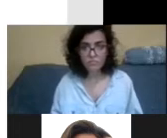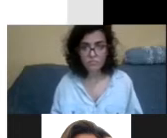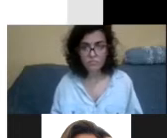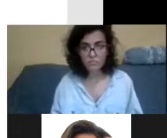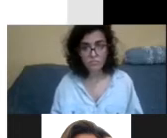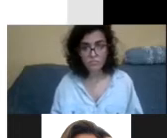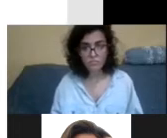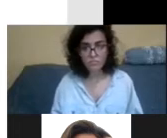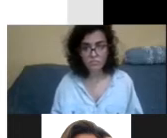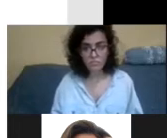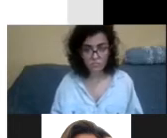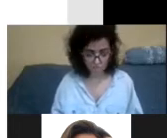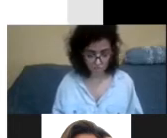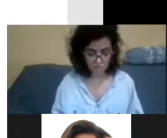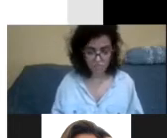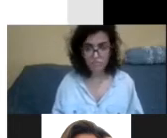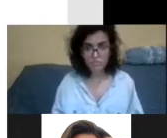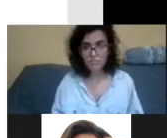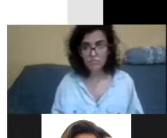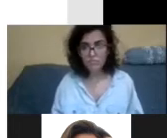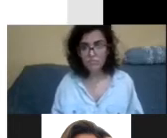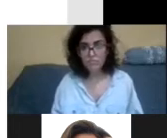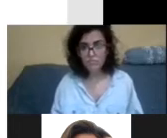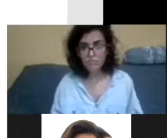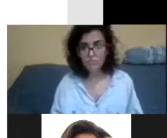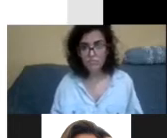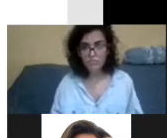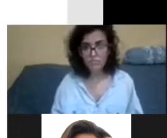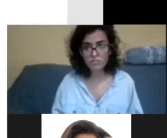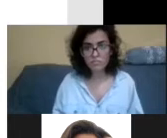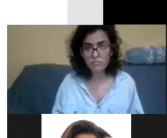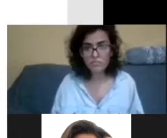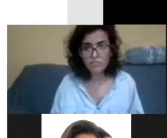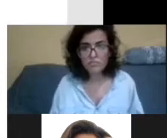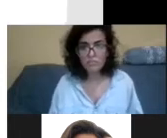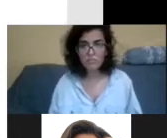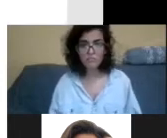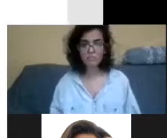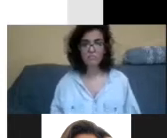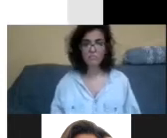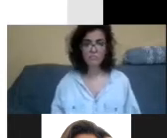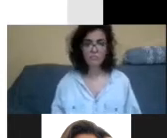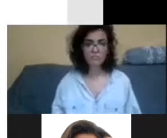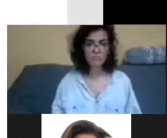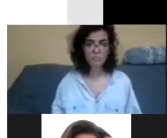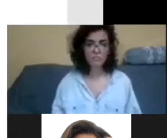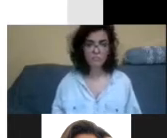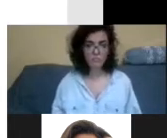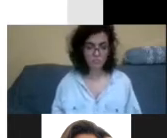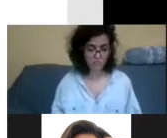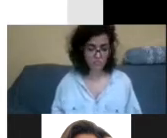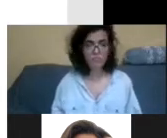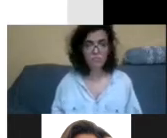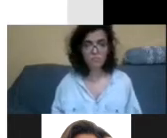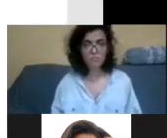direitos da pessoa com deficiência intelectual, feita pelo Mais Diferenças. Também está o link, se vocês quiserem ver.